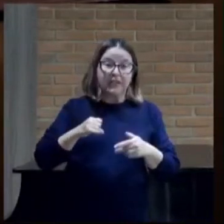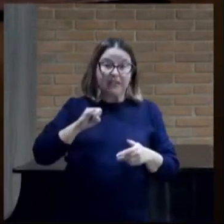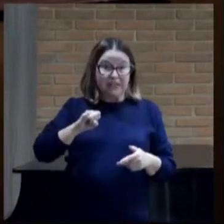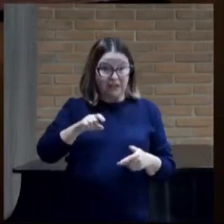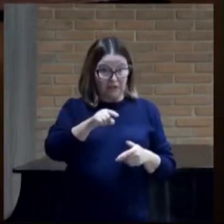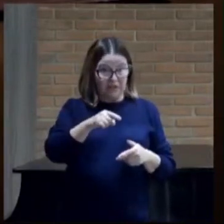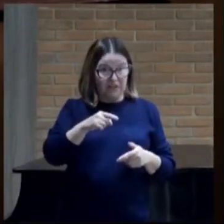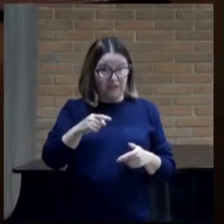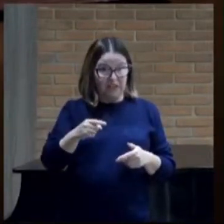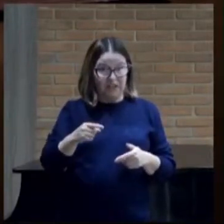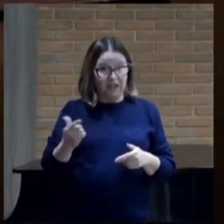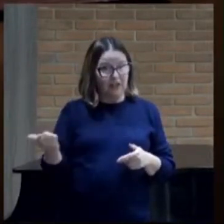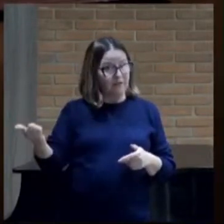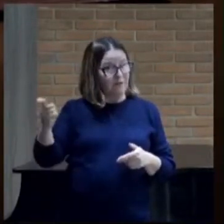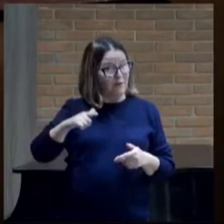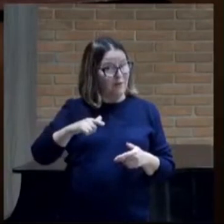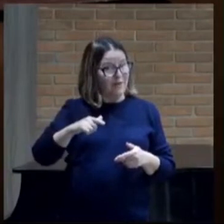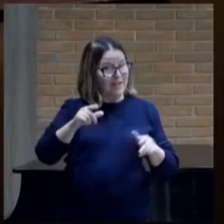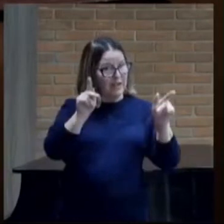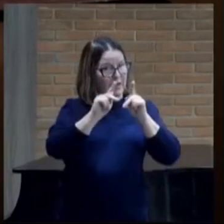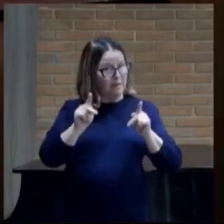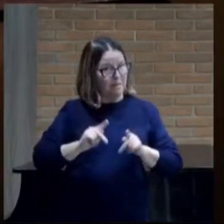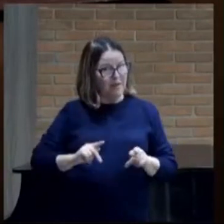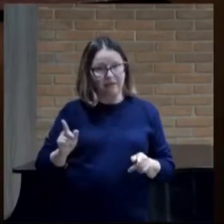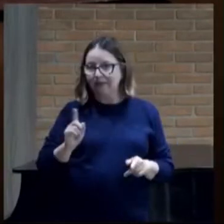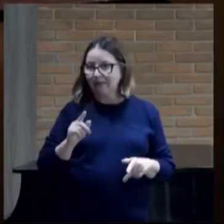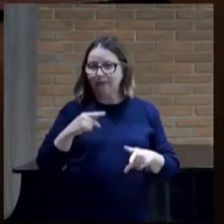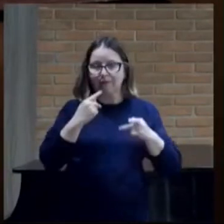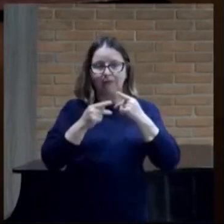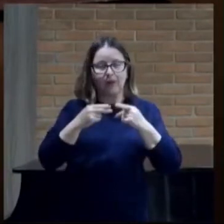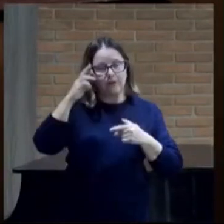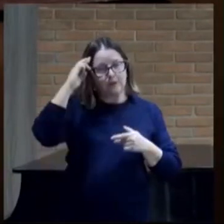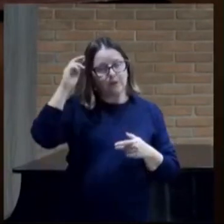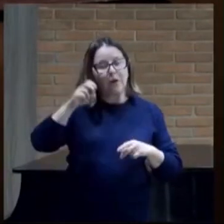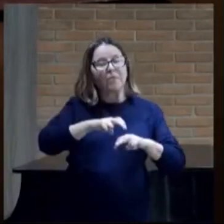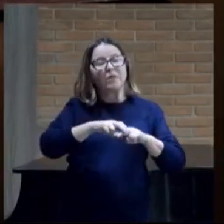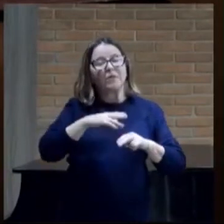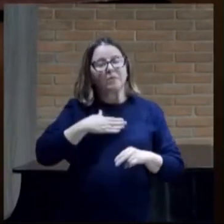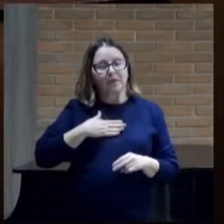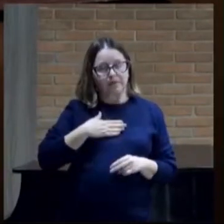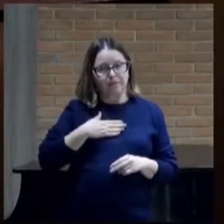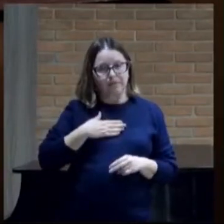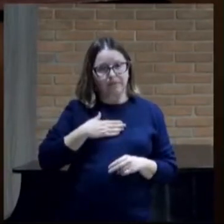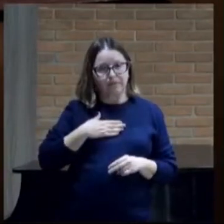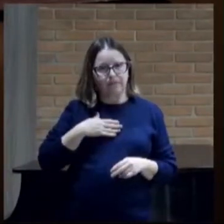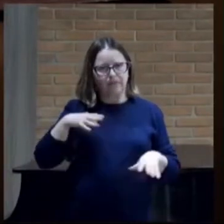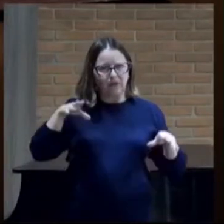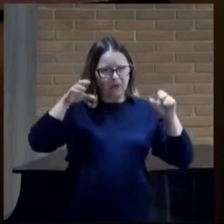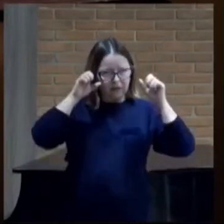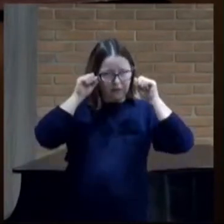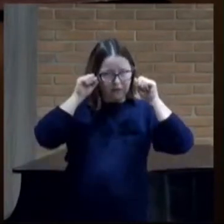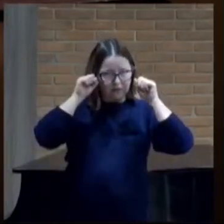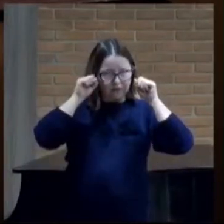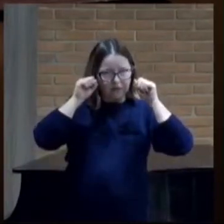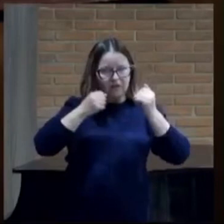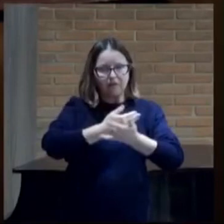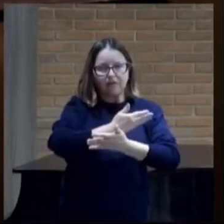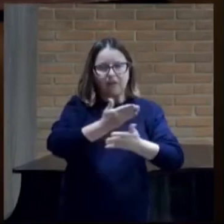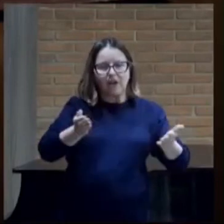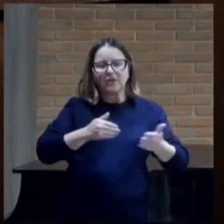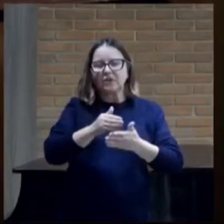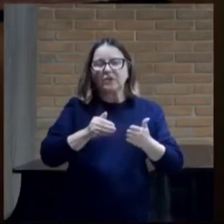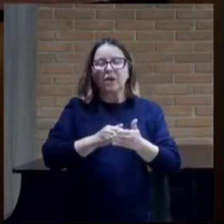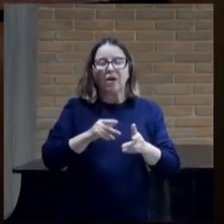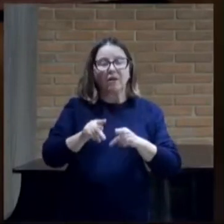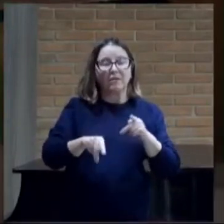não falou o senhor na verdade por mim disse mais ouvi isto vós todos os